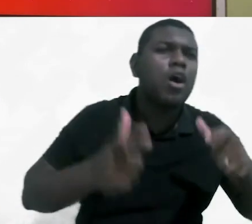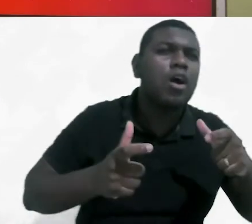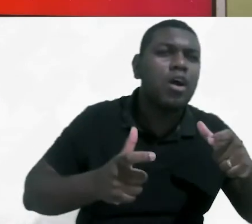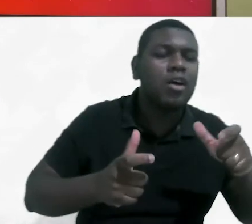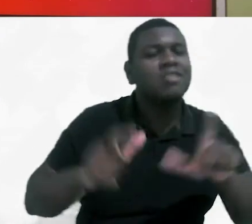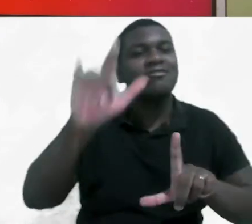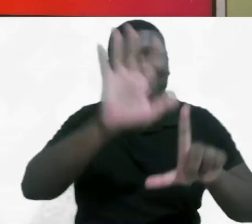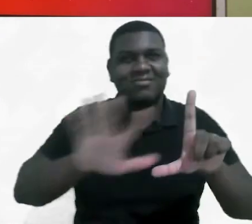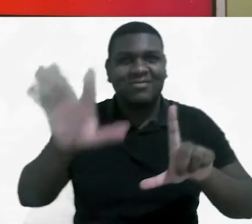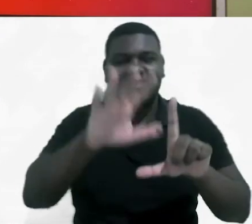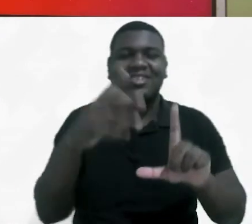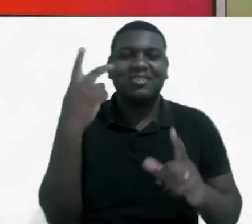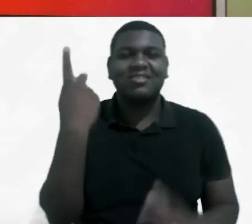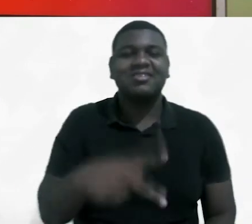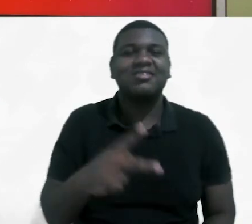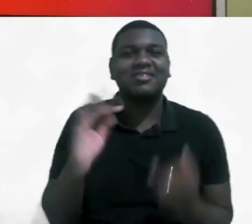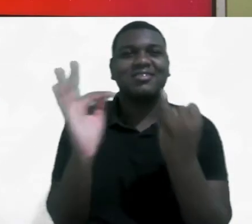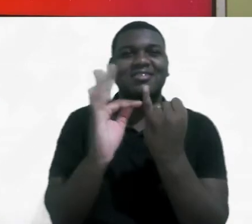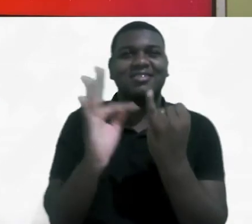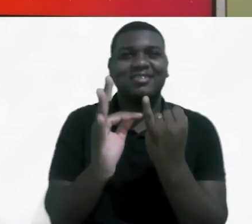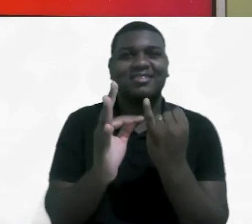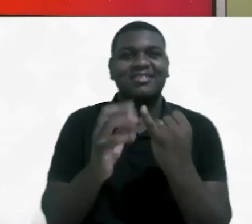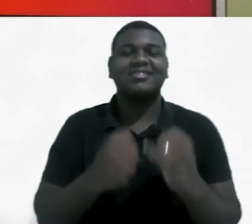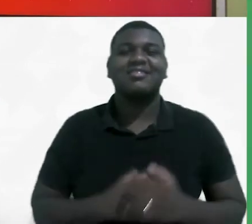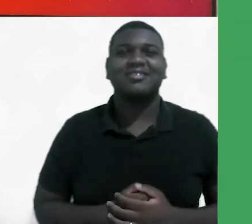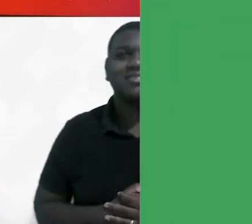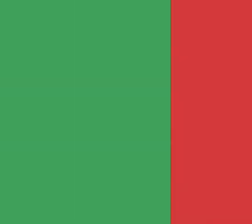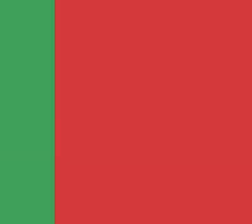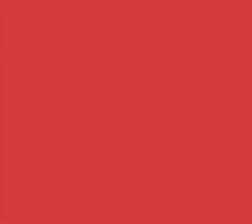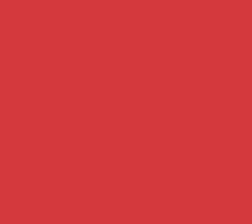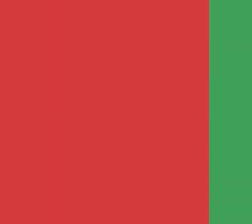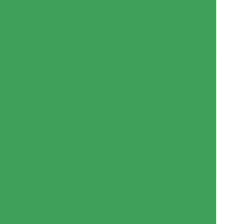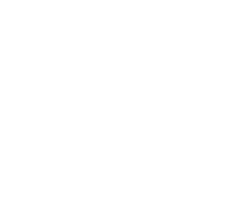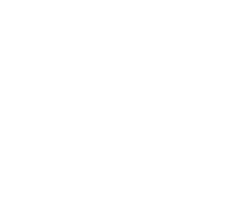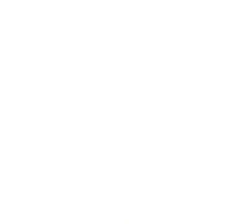estão disponíveis no portal do IFBA.